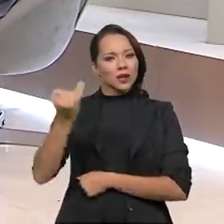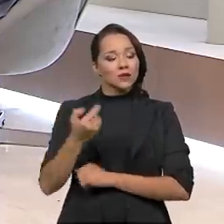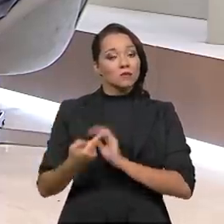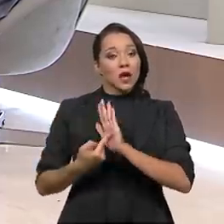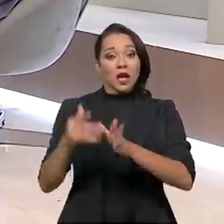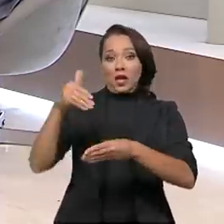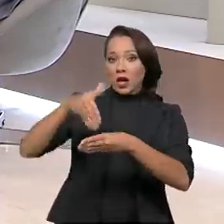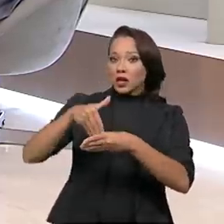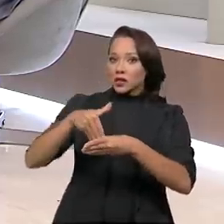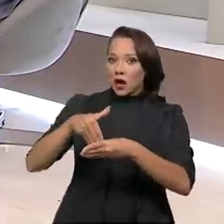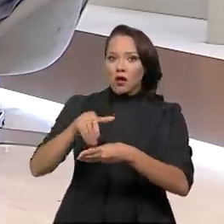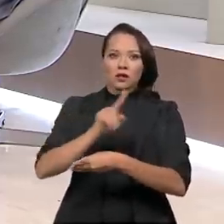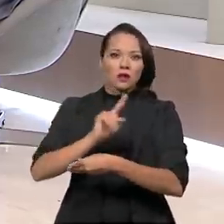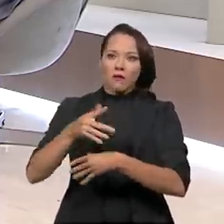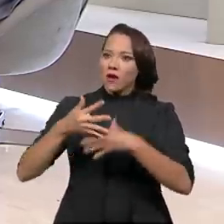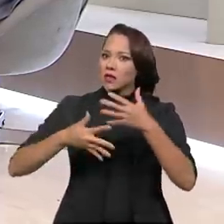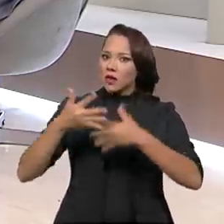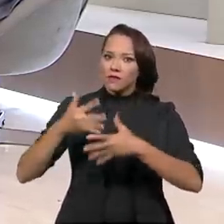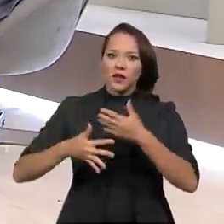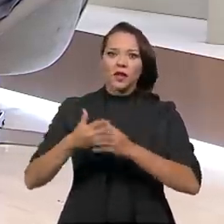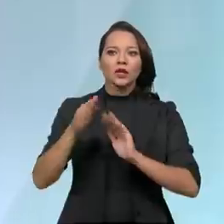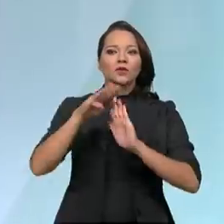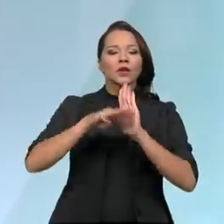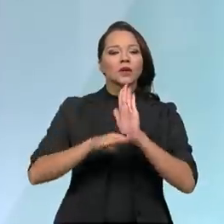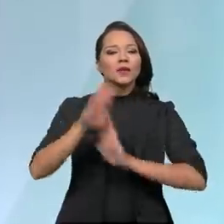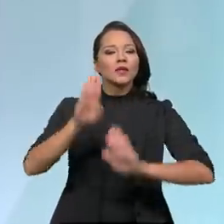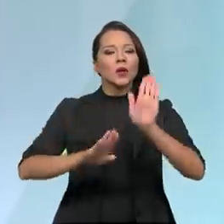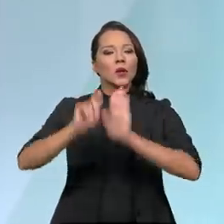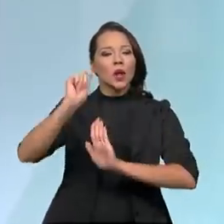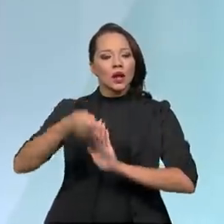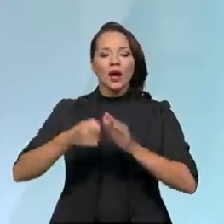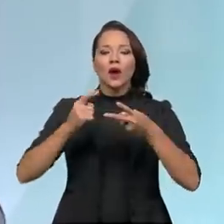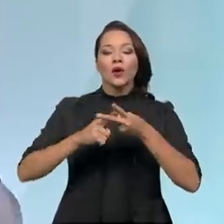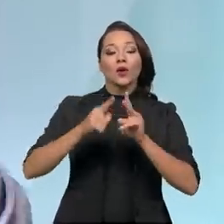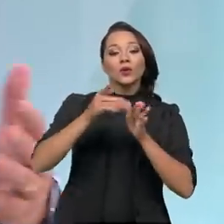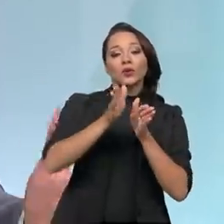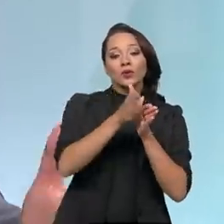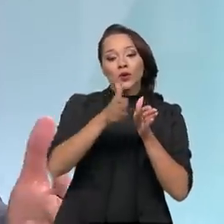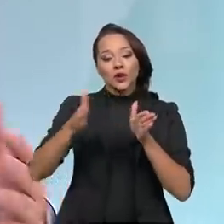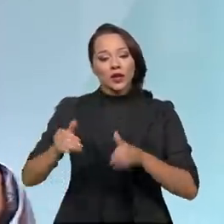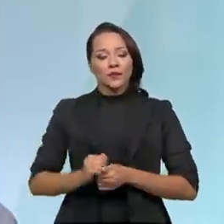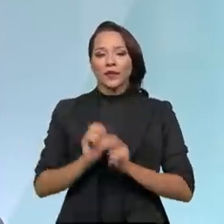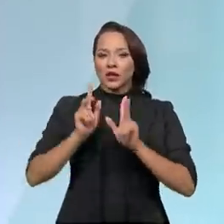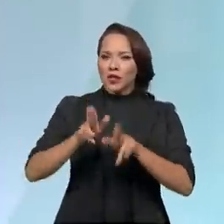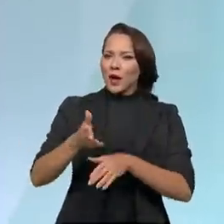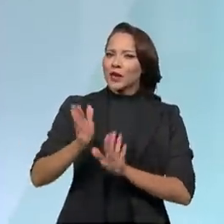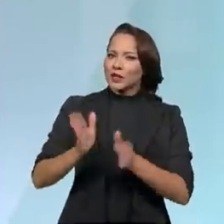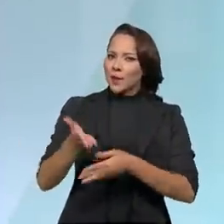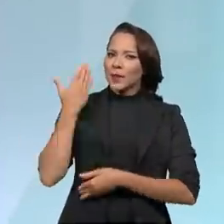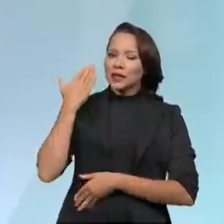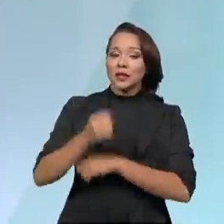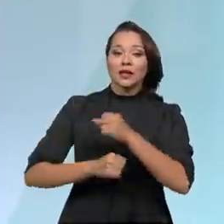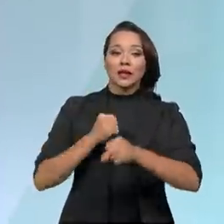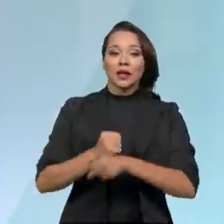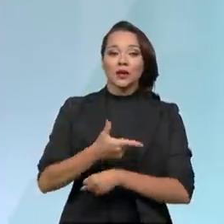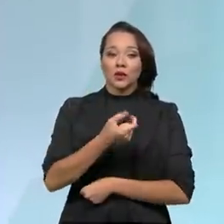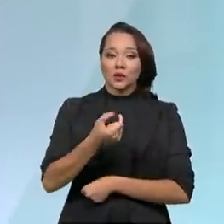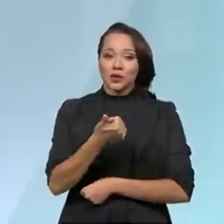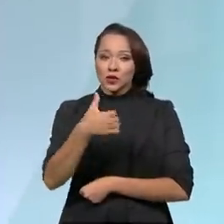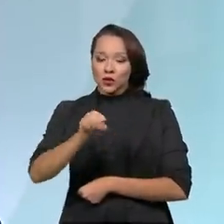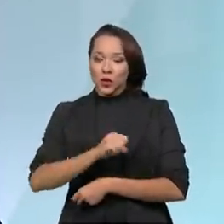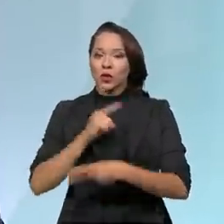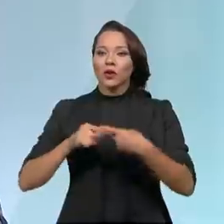eleição não vai interferir na programação dos leilões, nos cronogramas. Já foi assim em 2018, vai ser assim em 2022.